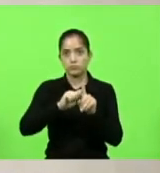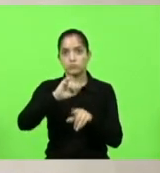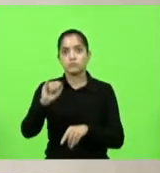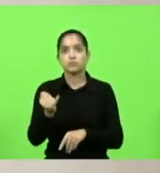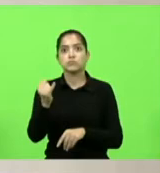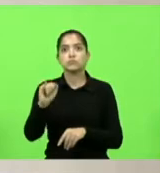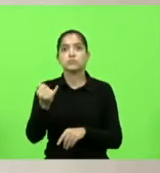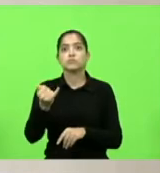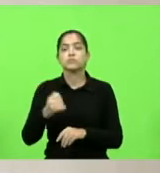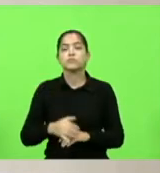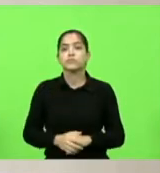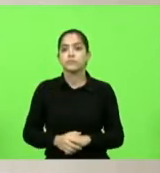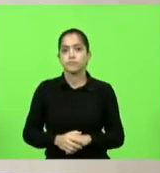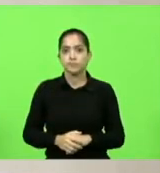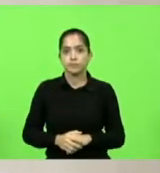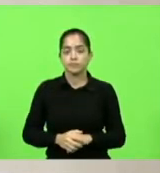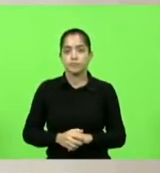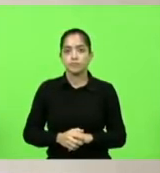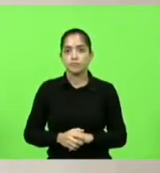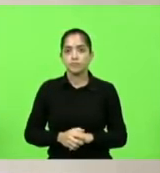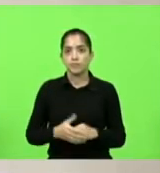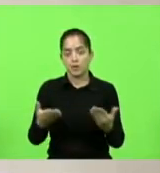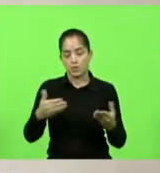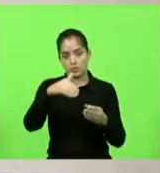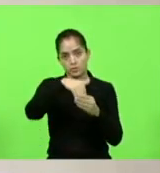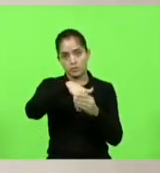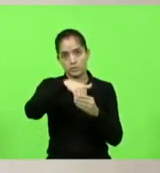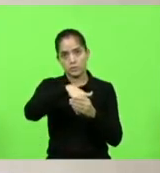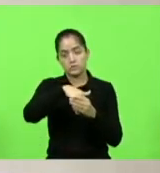outras providências. Em votação?